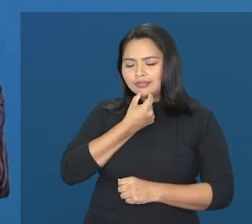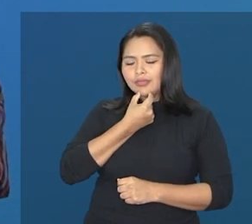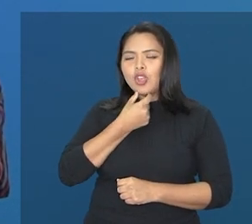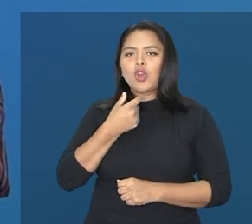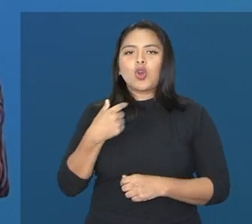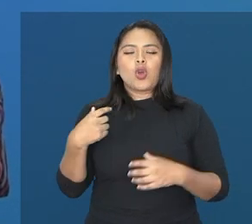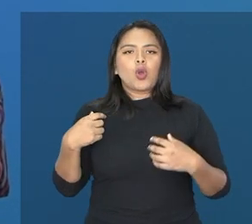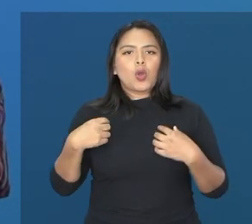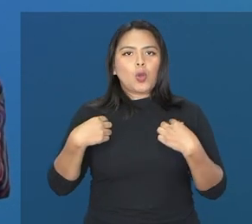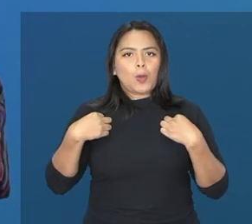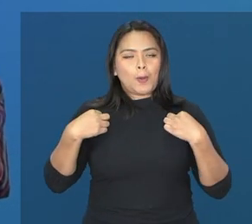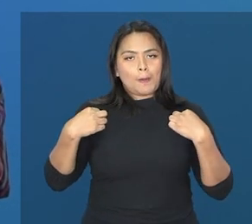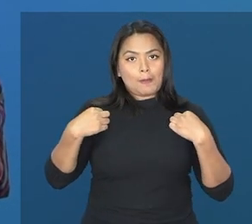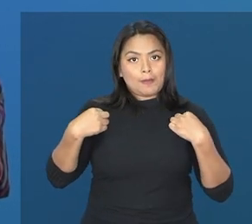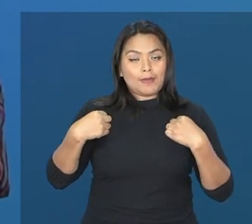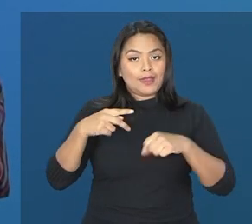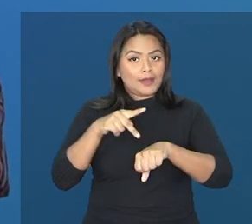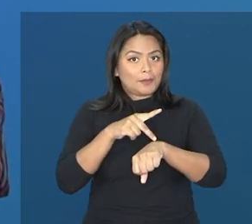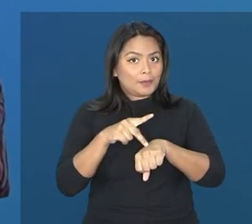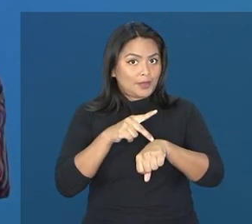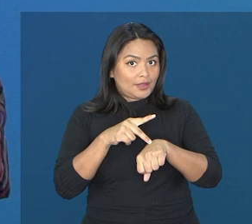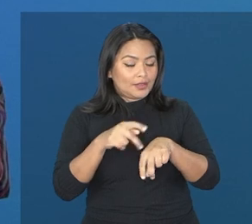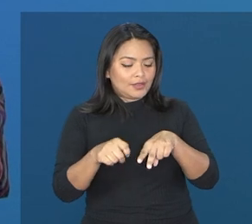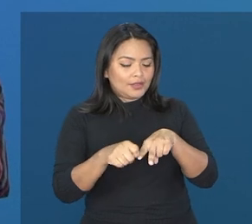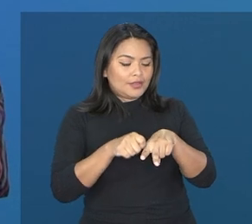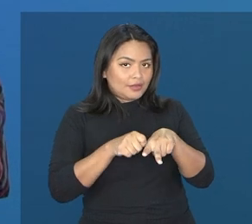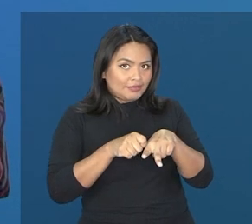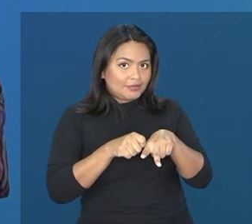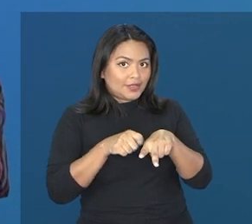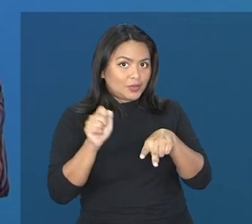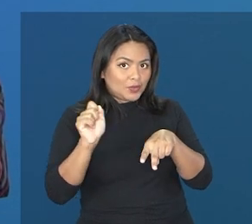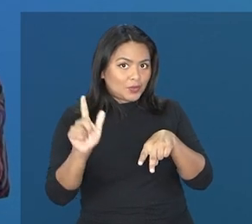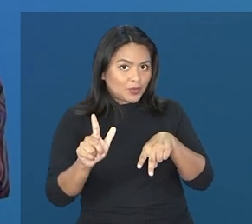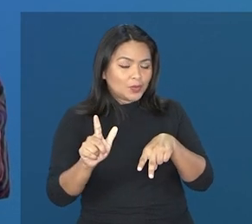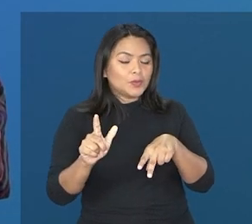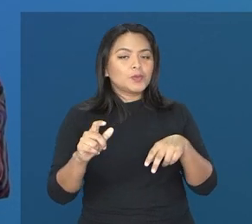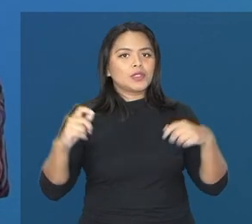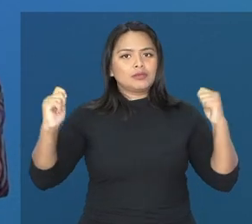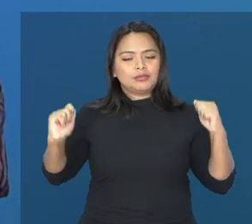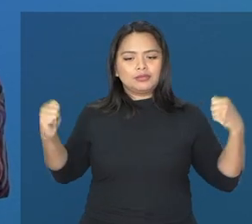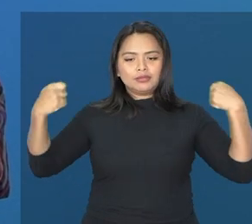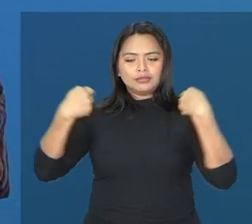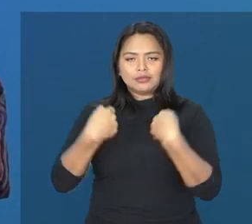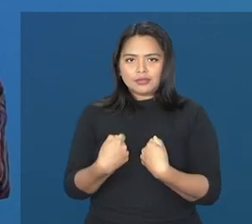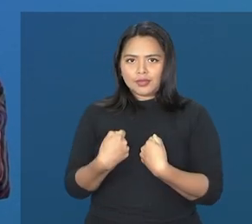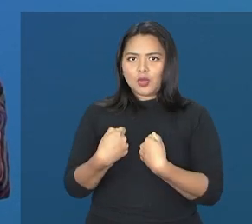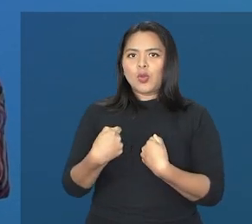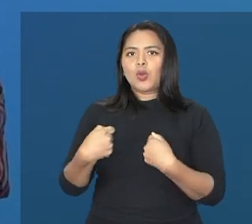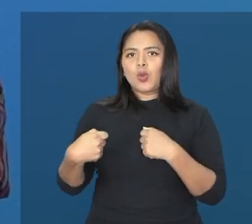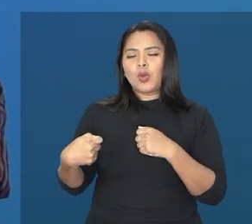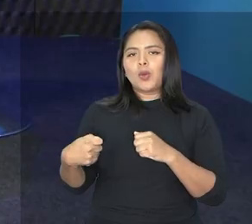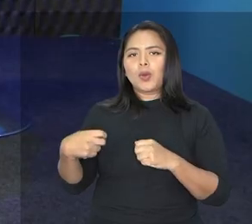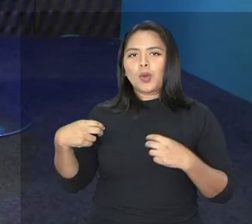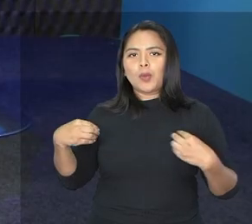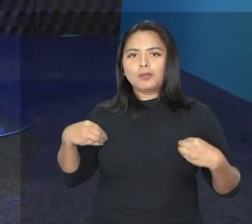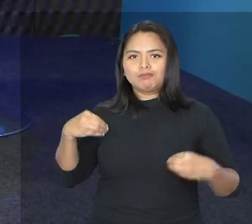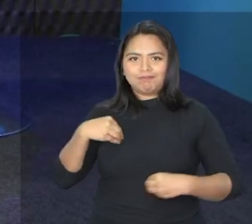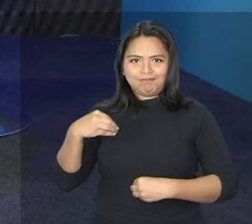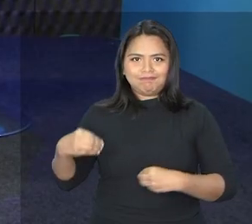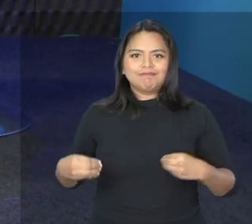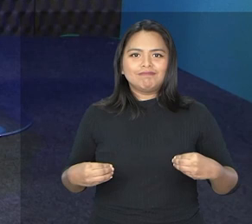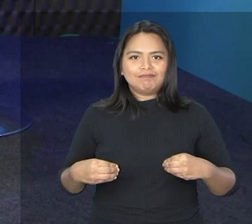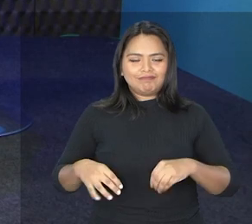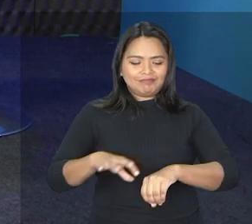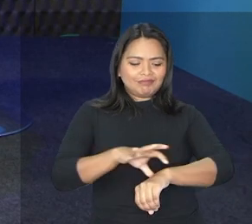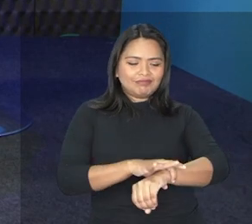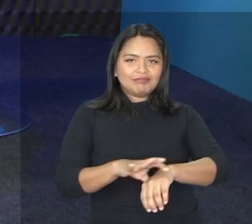uma camisa preta e uma calça jeans e por cima dessa camisa preta, uma camisa xadrez de mangas compridas. Professor,